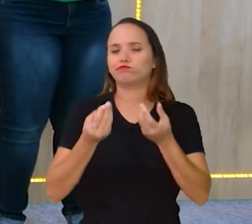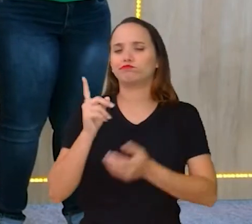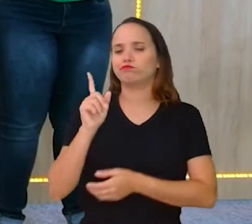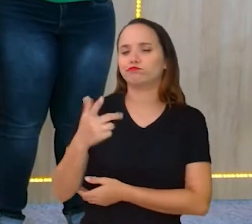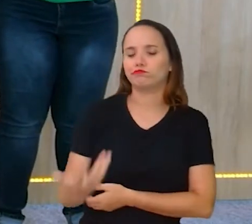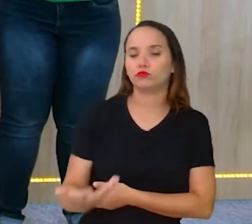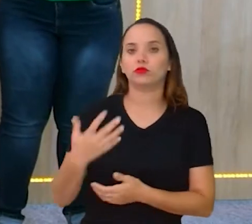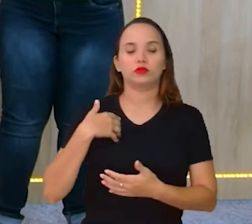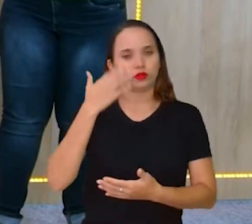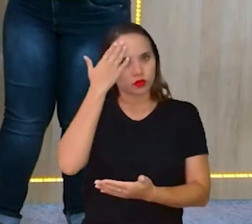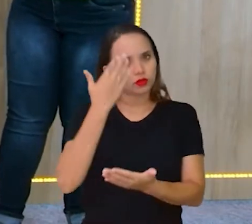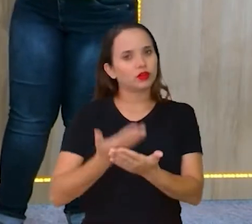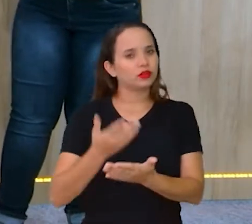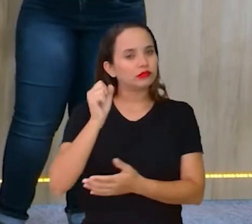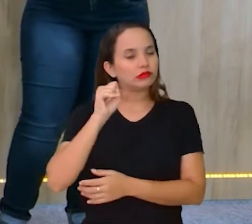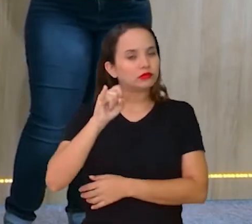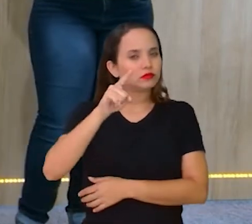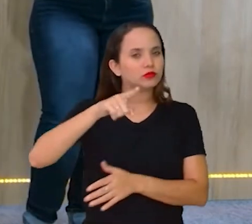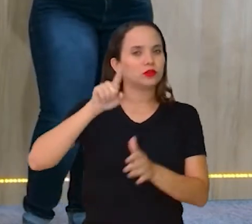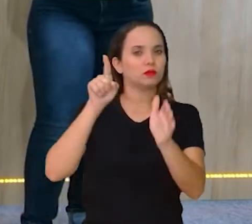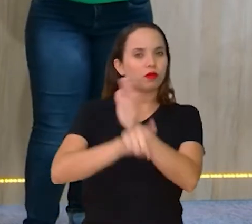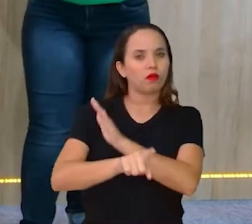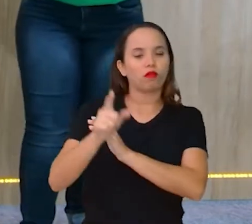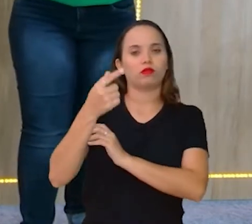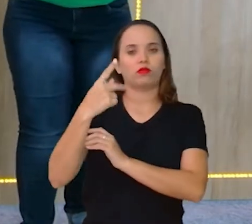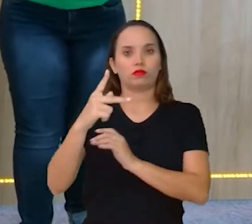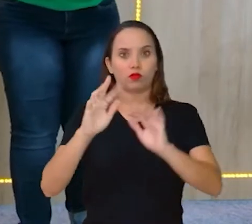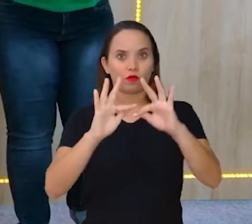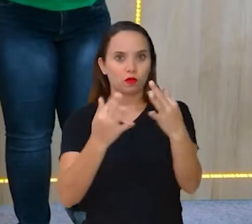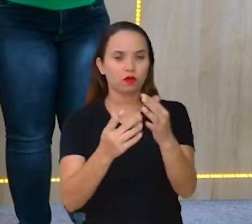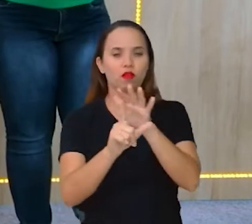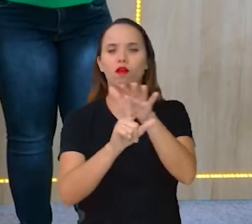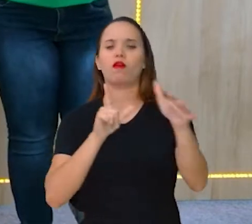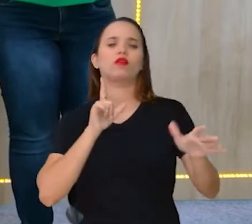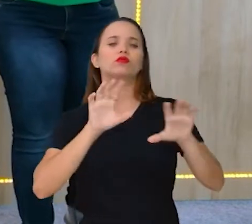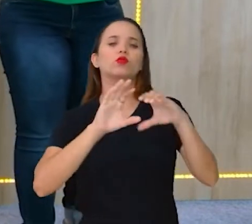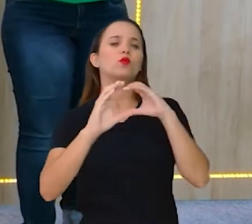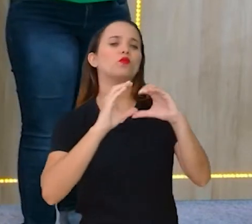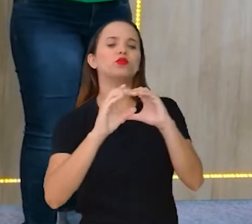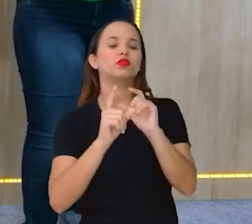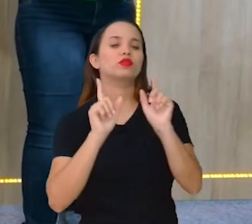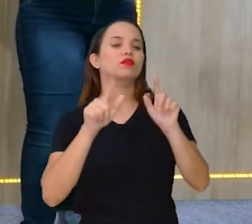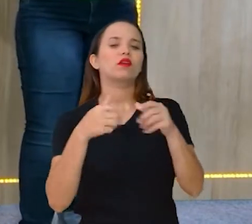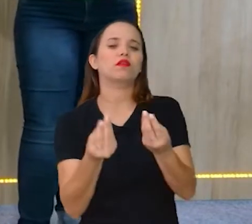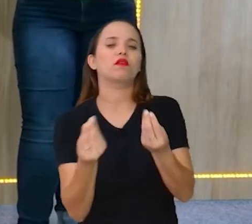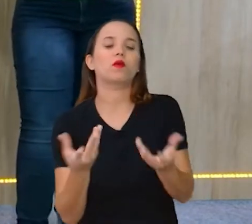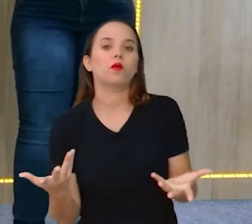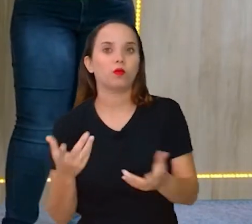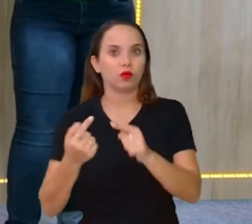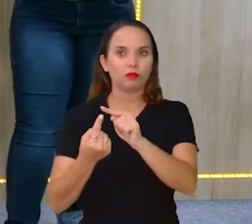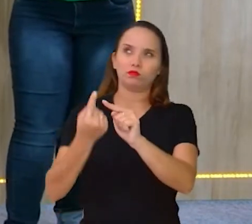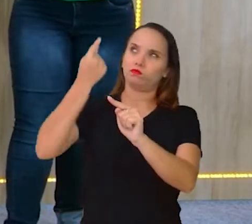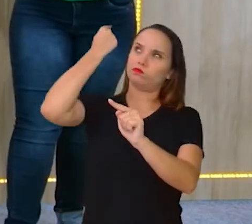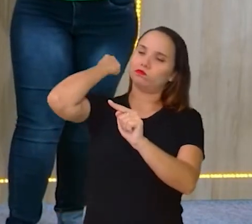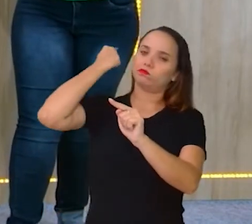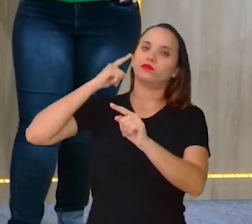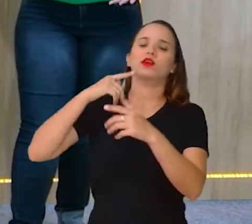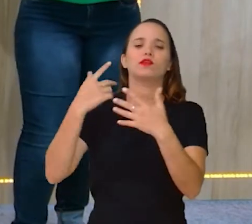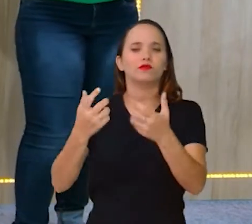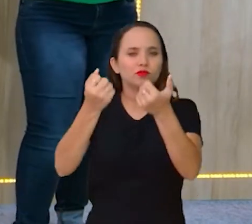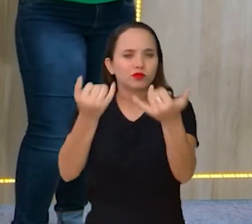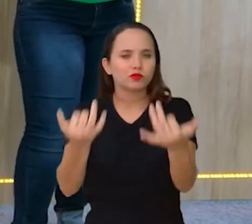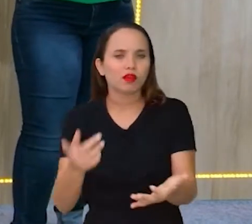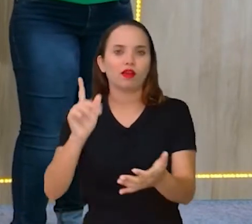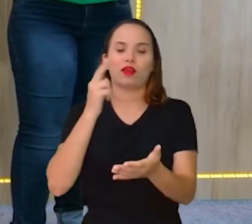perguntar aos seus pais, aos seus avós como se comunicavam antigamente, eles podem dizer para vocês que através de uma